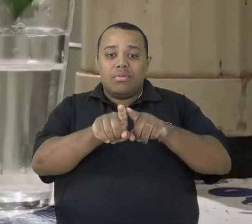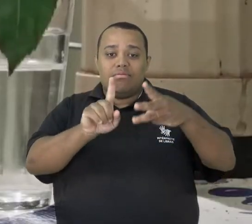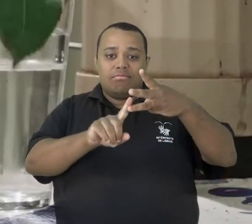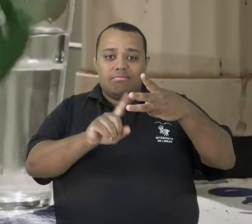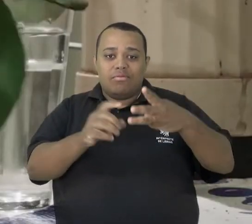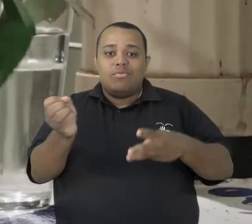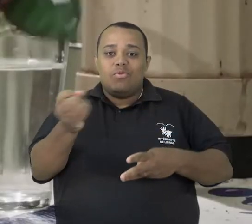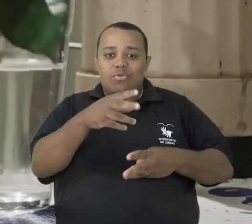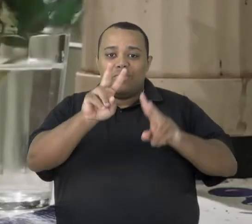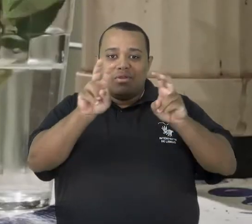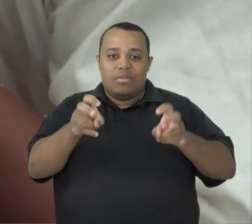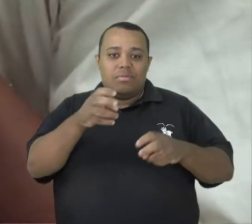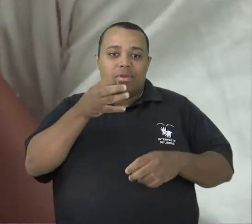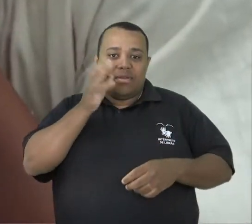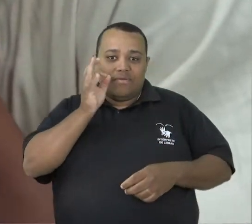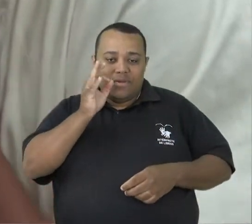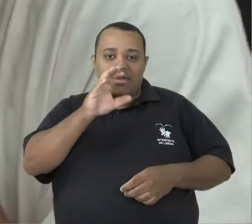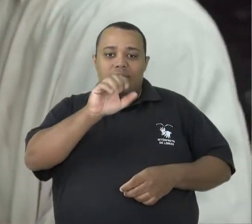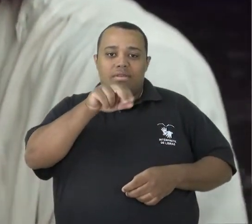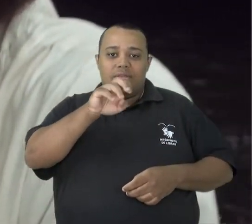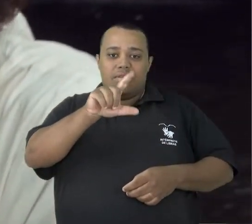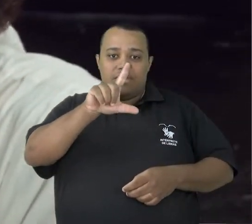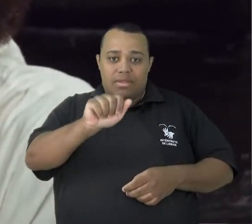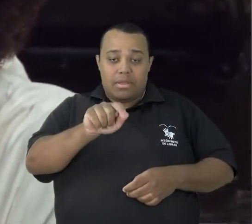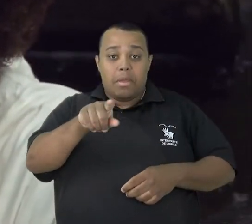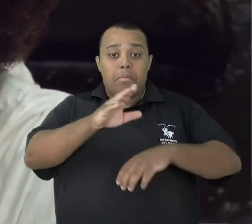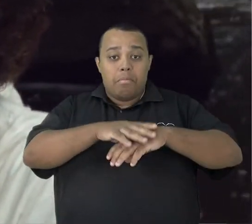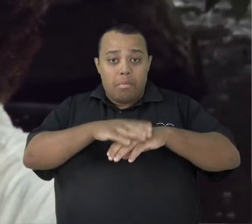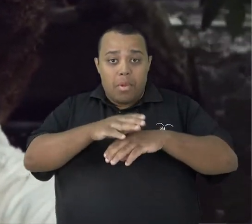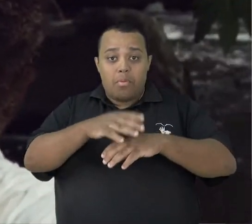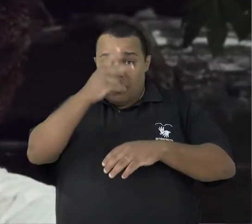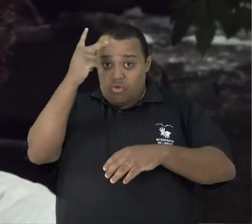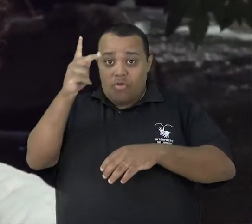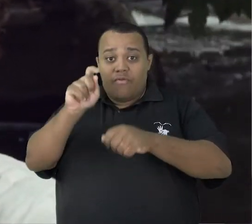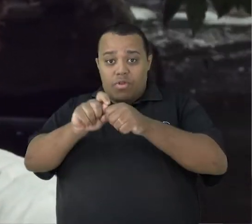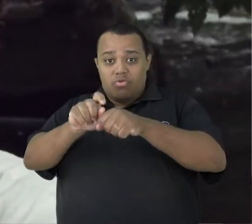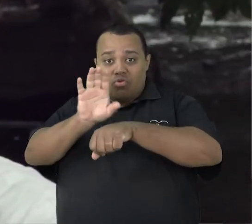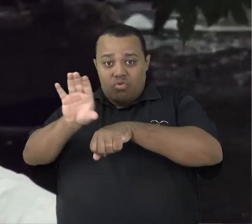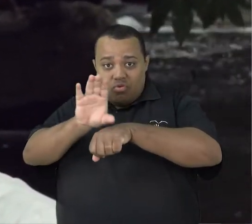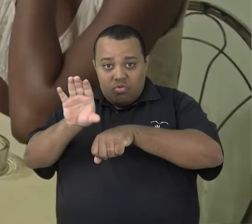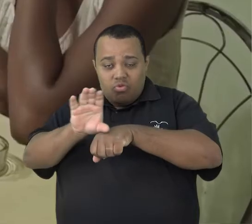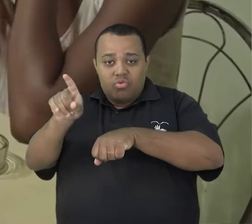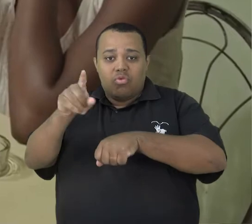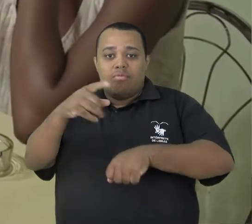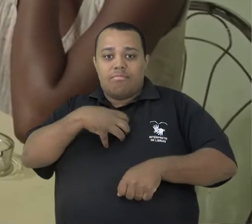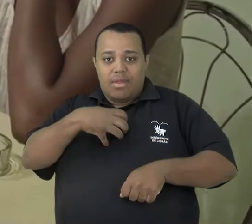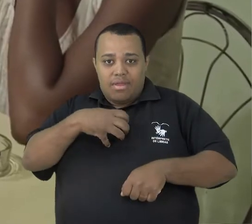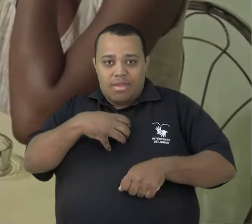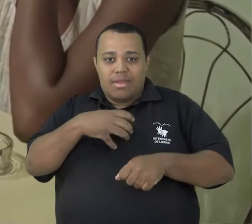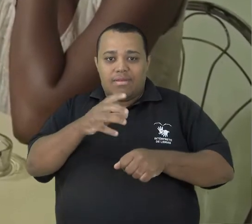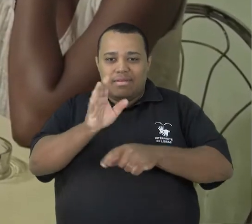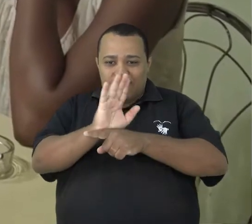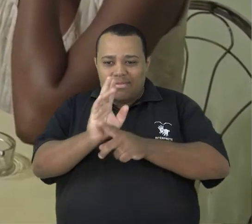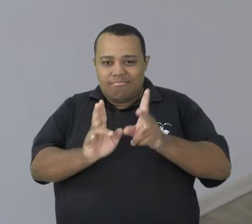semana é a estreia de Café com Canela, dirigido por egressos do curso de Cinema e Audiovisual da Universidade Federal do Recôncavo